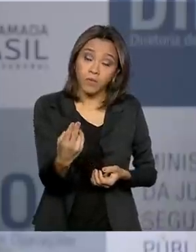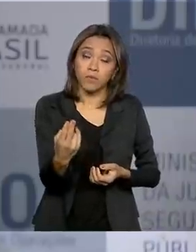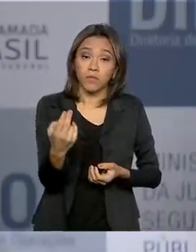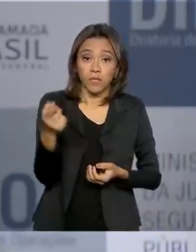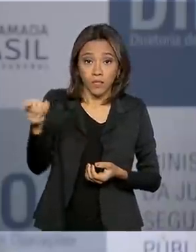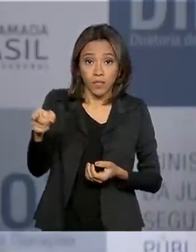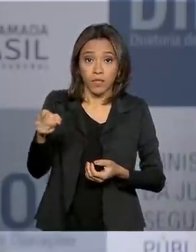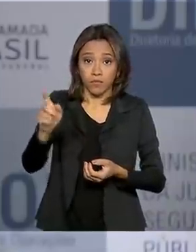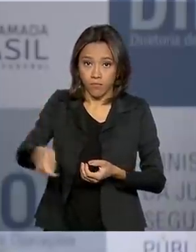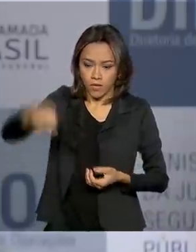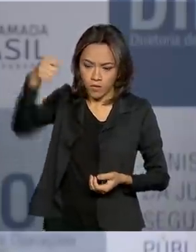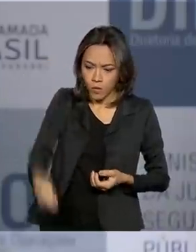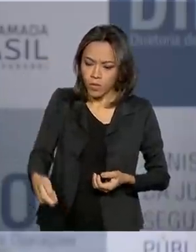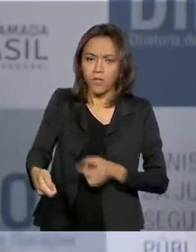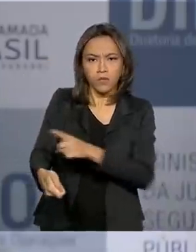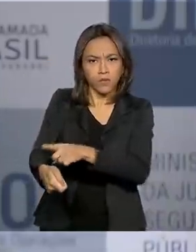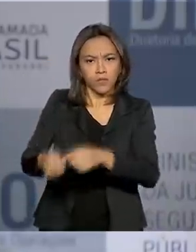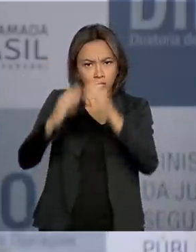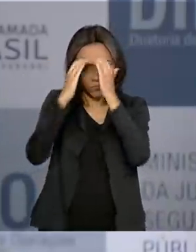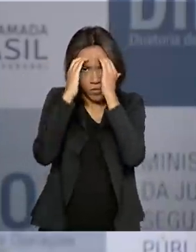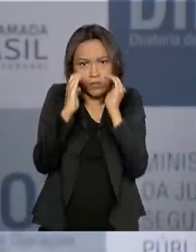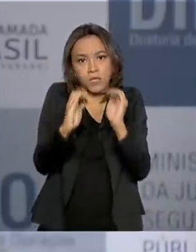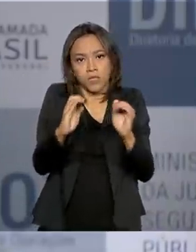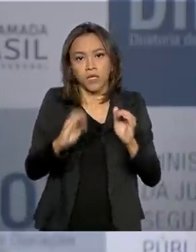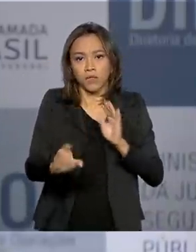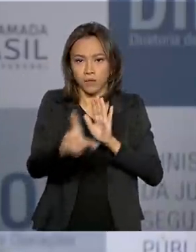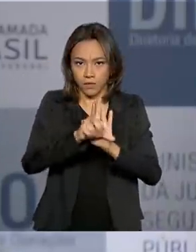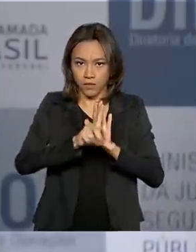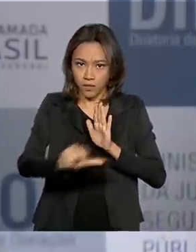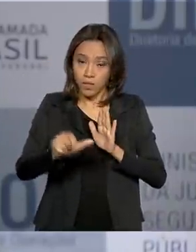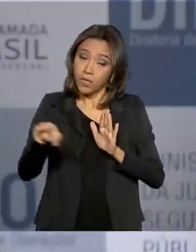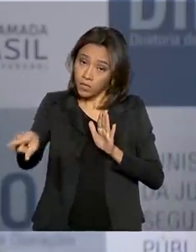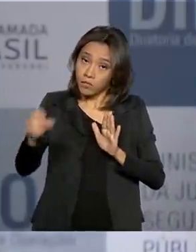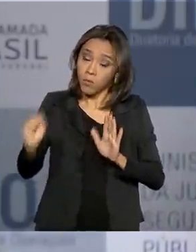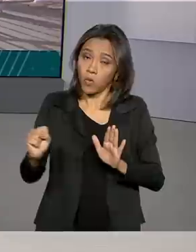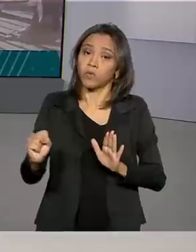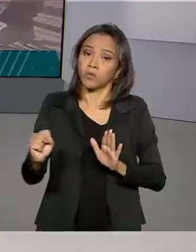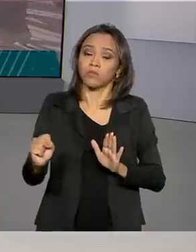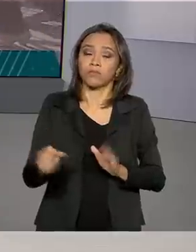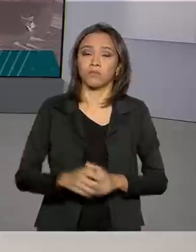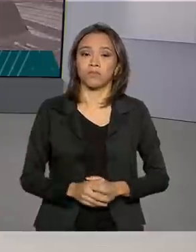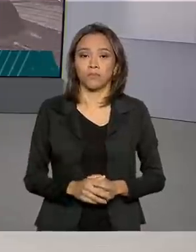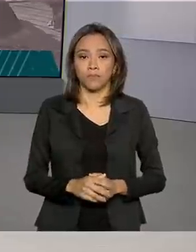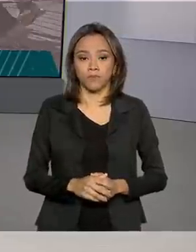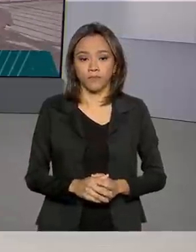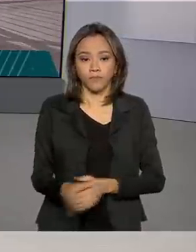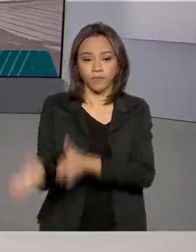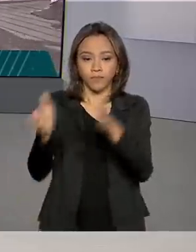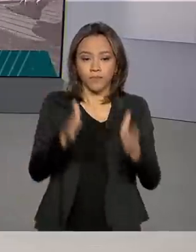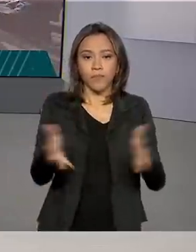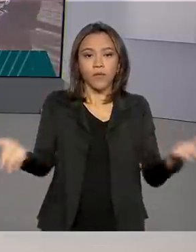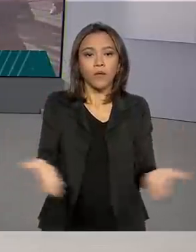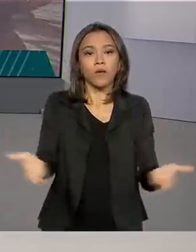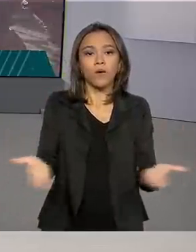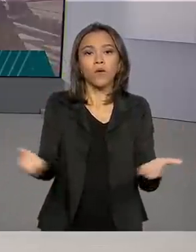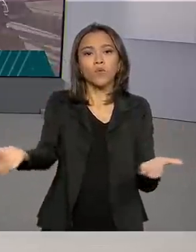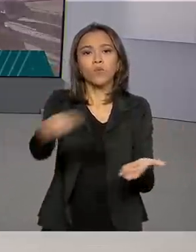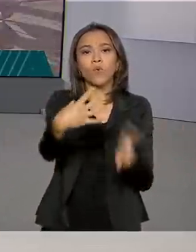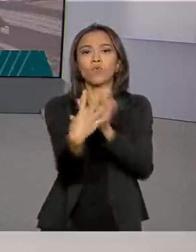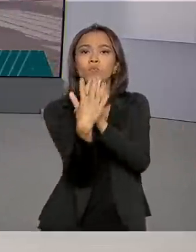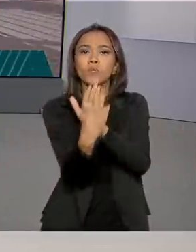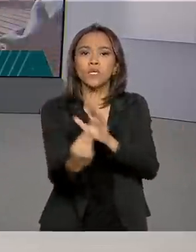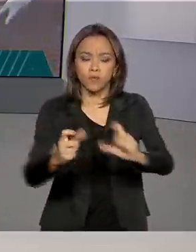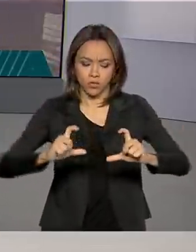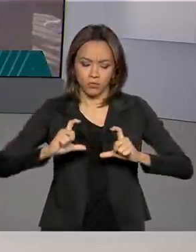condenações já exaradas sejam cumpridas e que eles possam responder aos seus crimes. A partir de agora, o novo modelo de